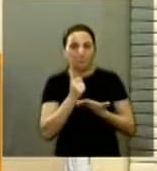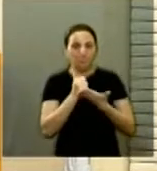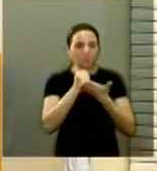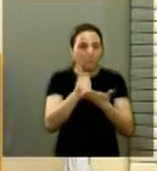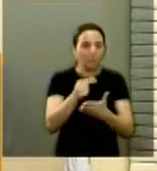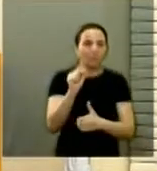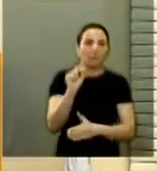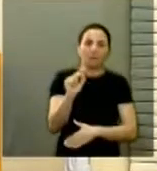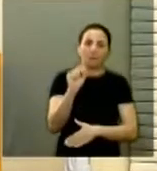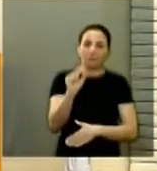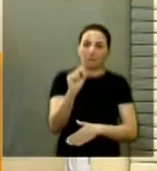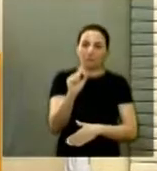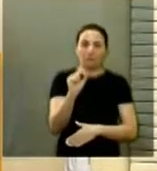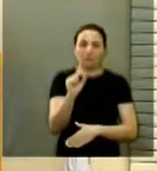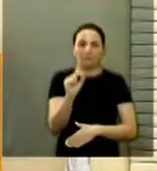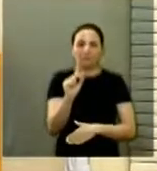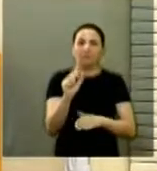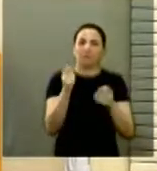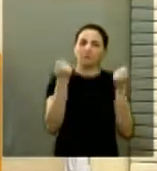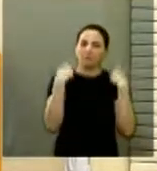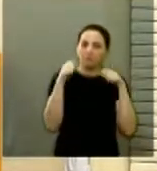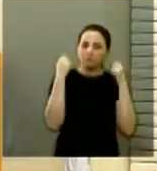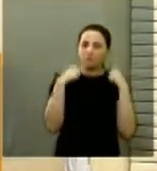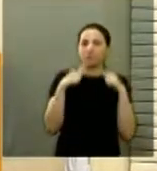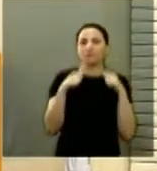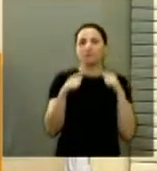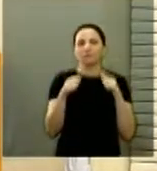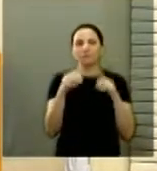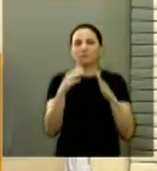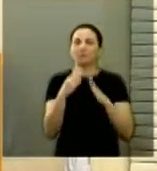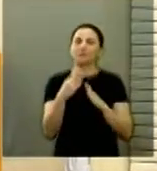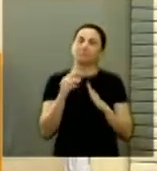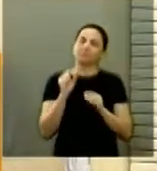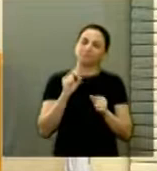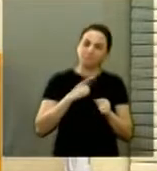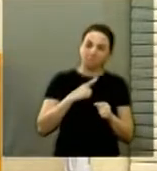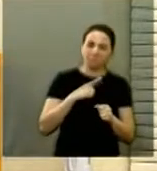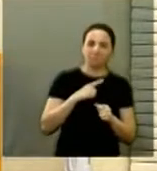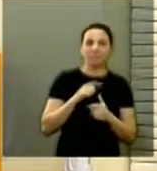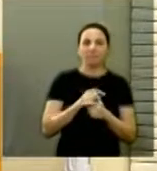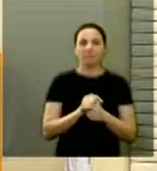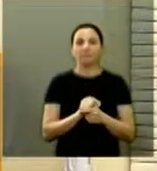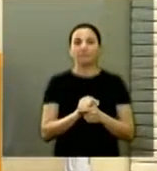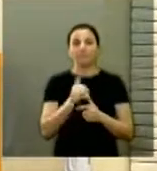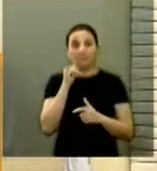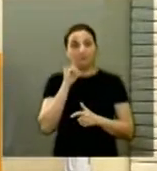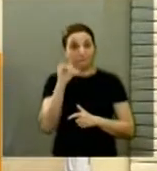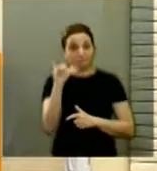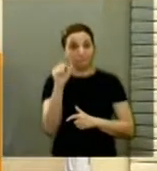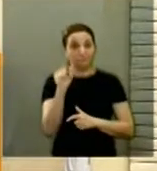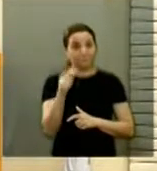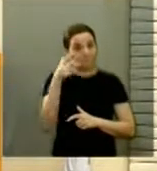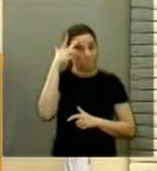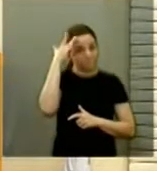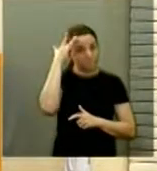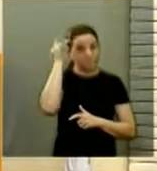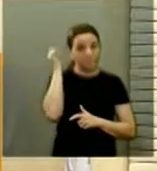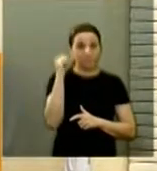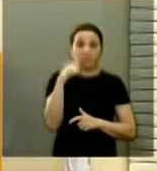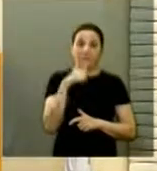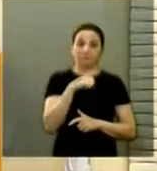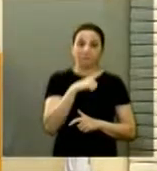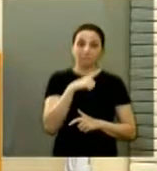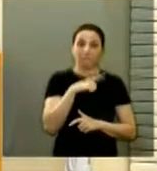deram lá, lá na ginástica ritmo e artística. Também avisar que amanhã será